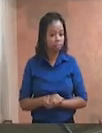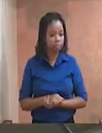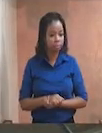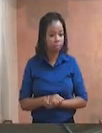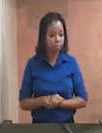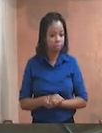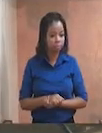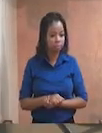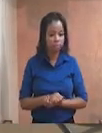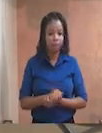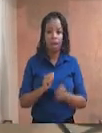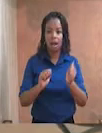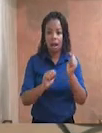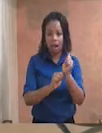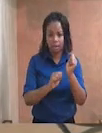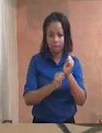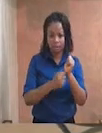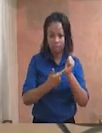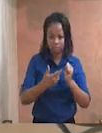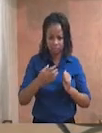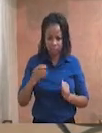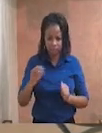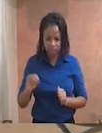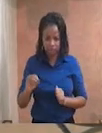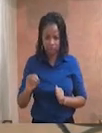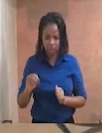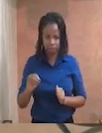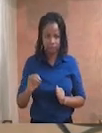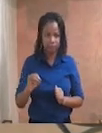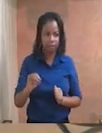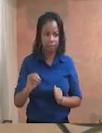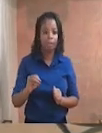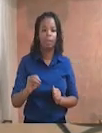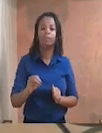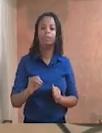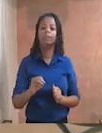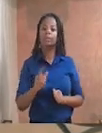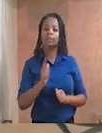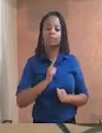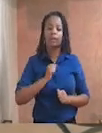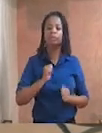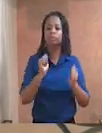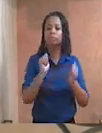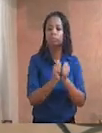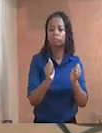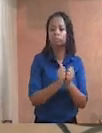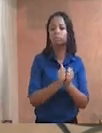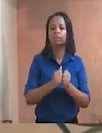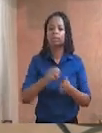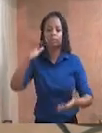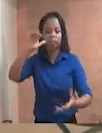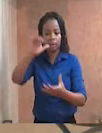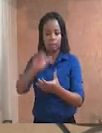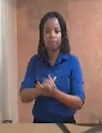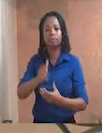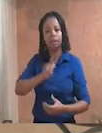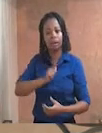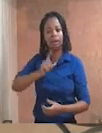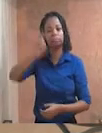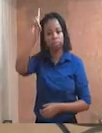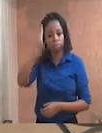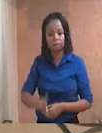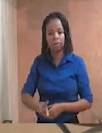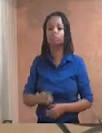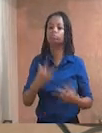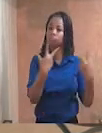Os filhos avidos ou não da relação do casamento ou por adotação terão os mesmos direitos